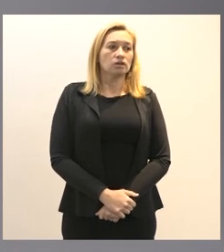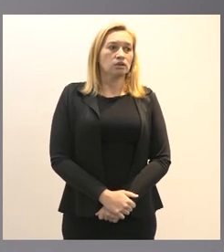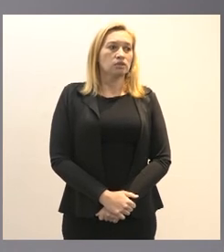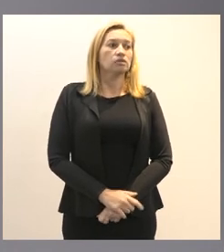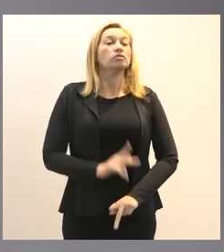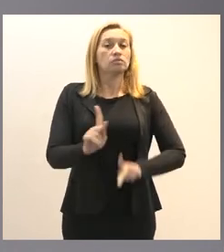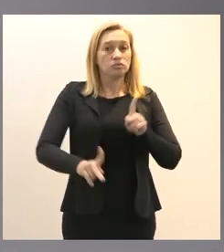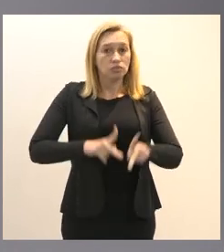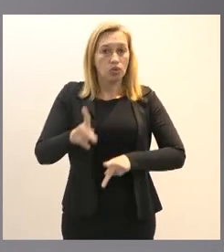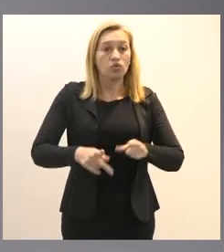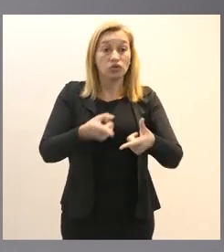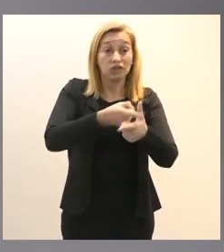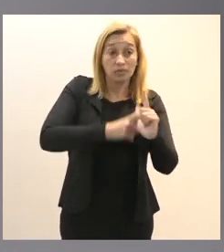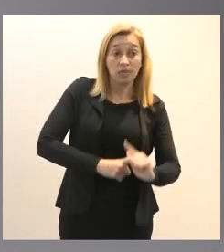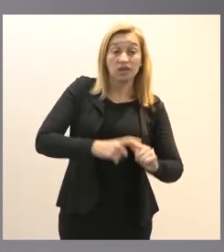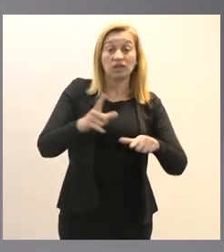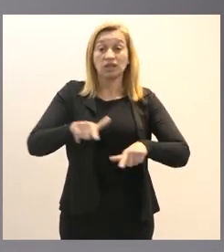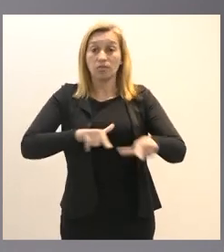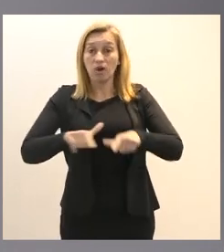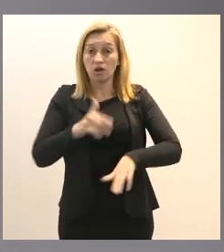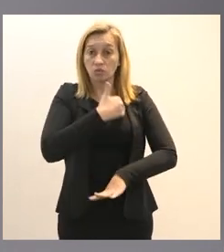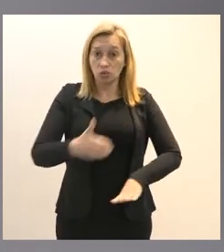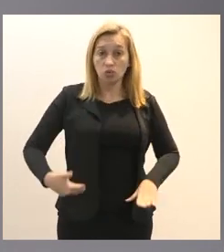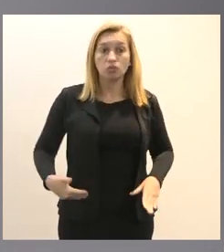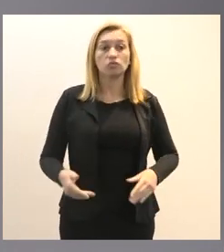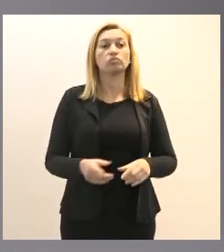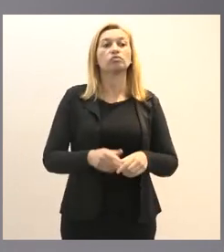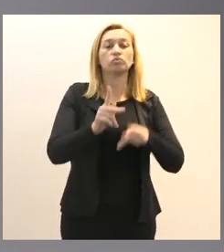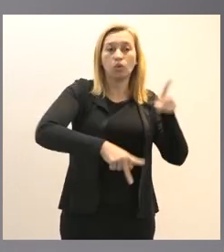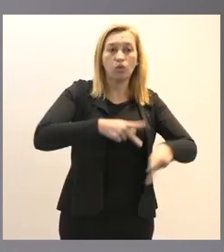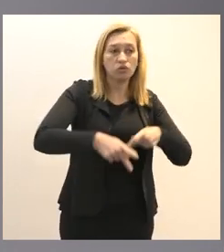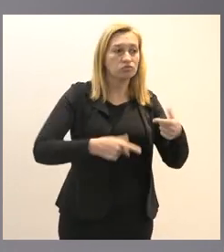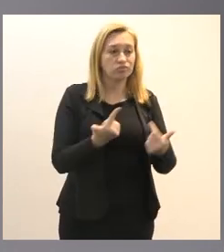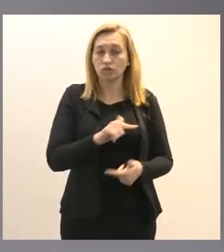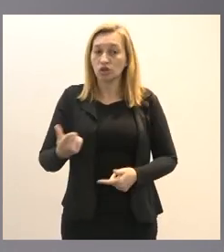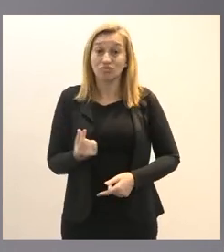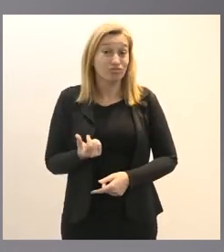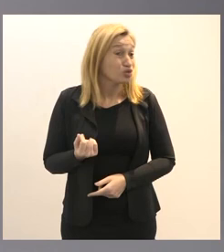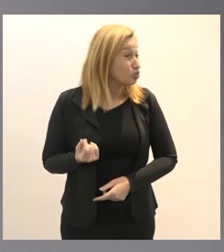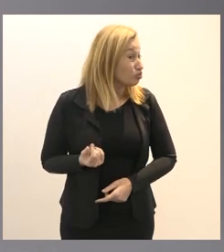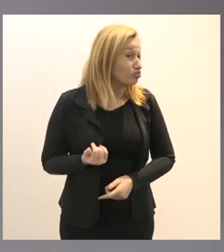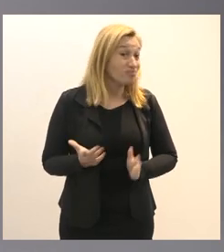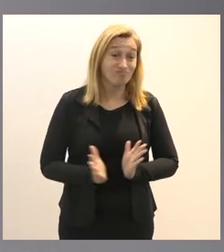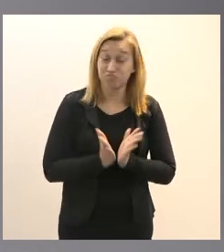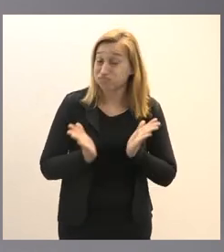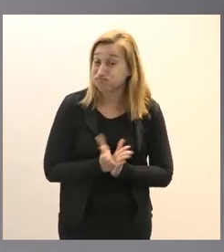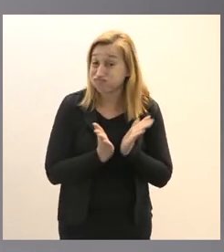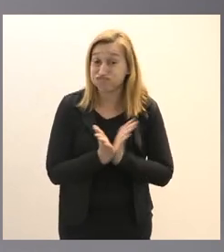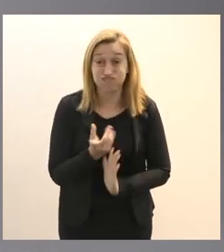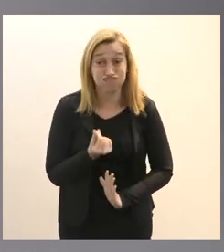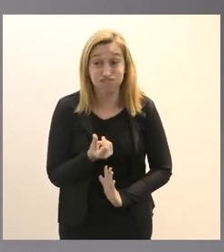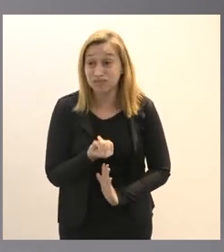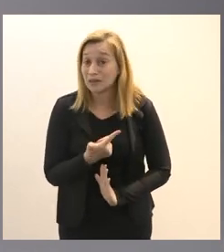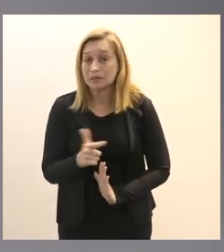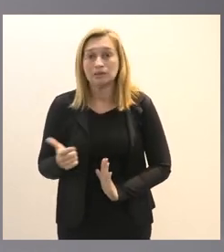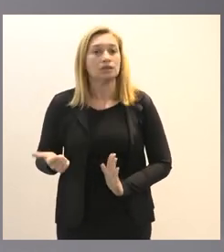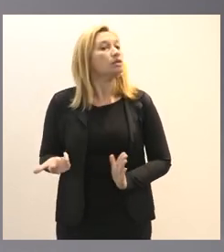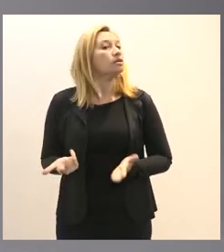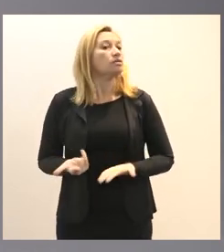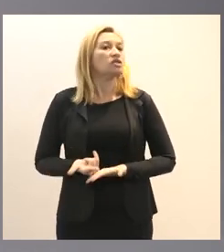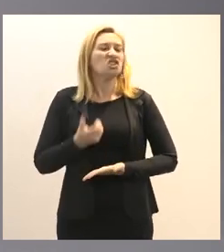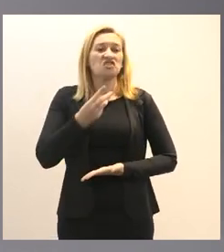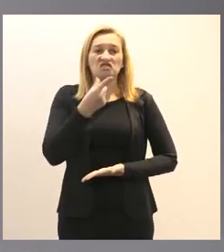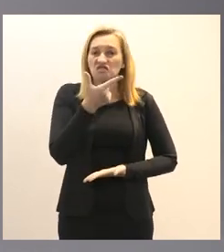população depende de serviço público população não tem dinheiro a população mais pobre a parcela mais expressiva 20